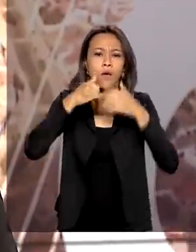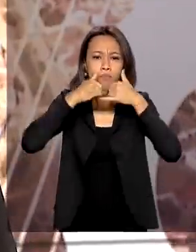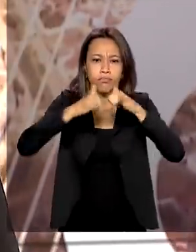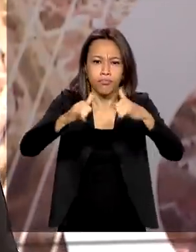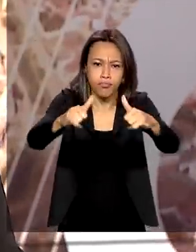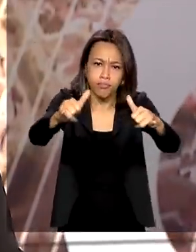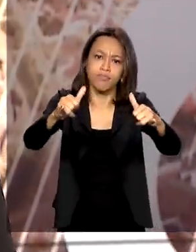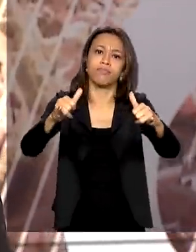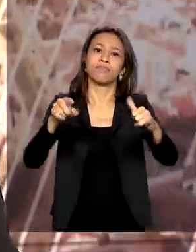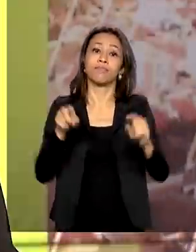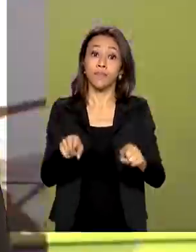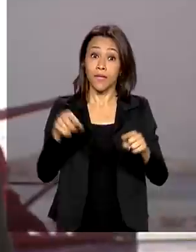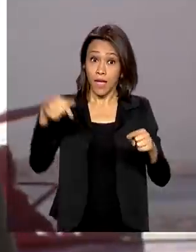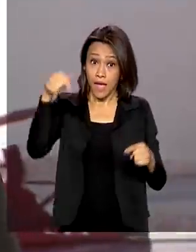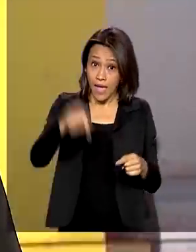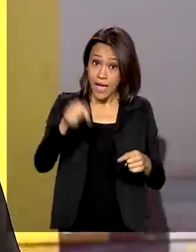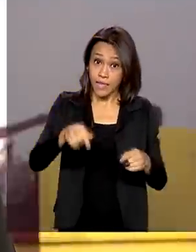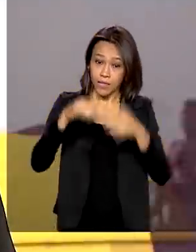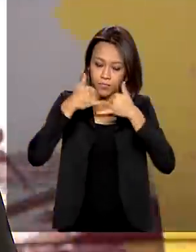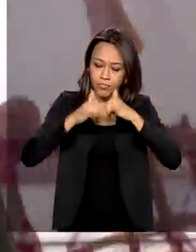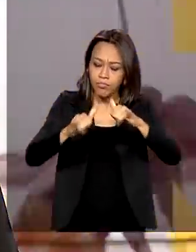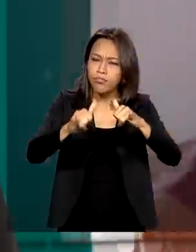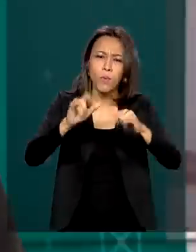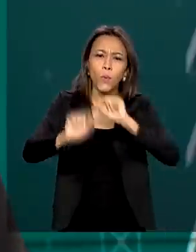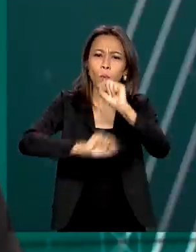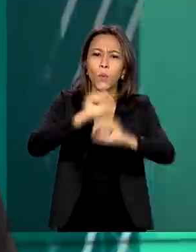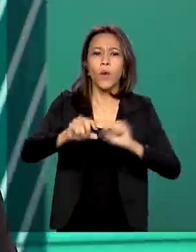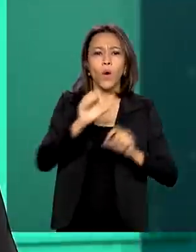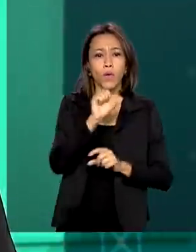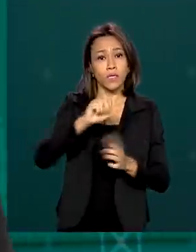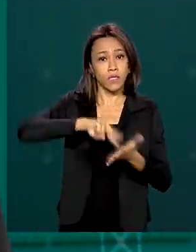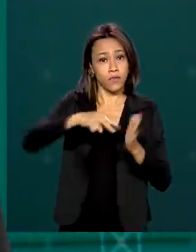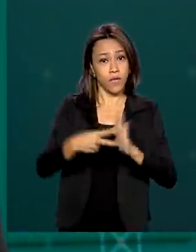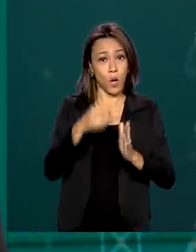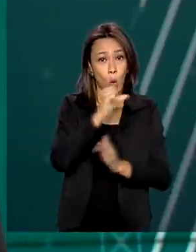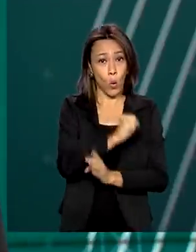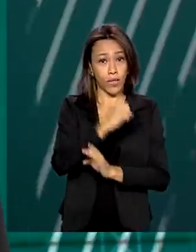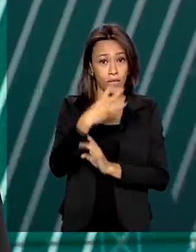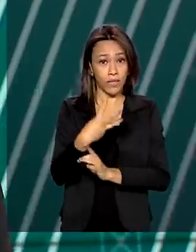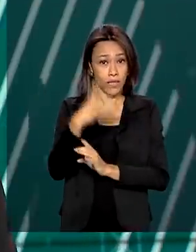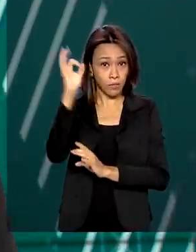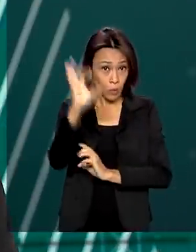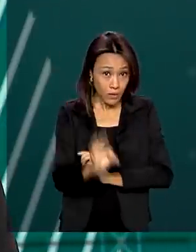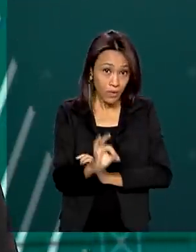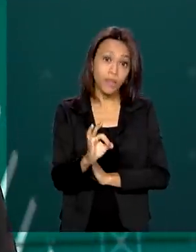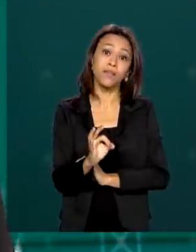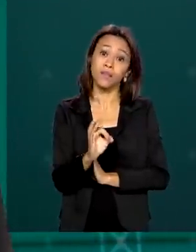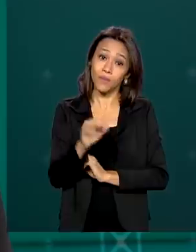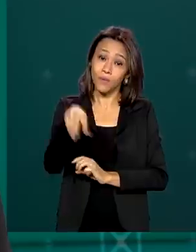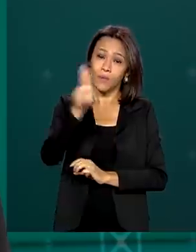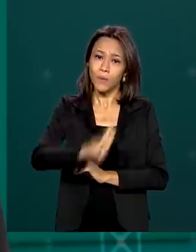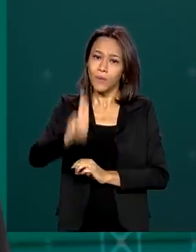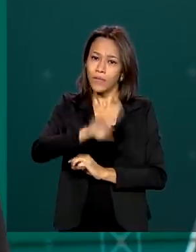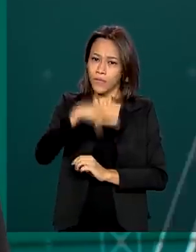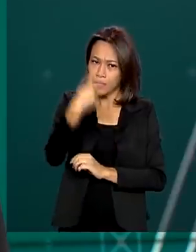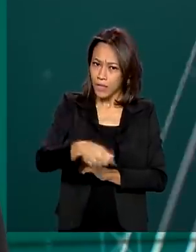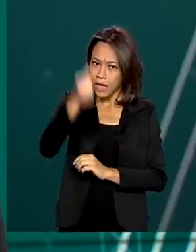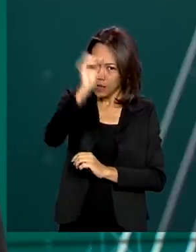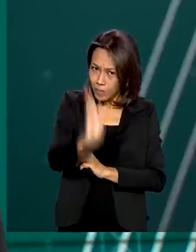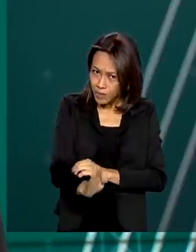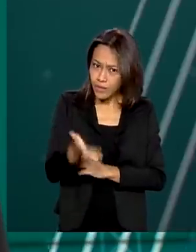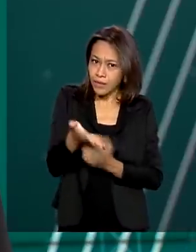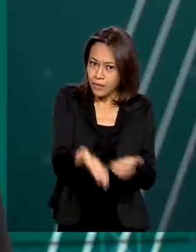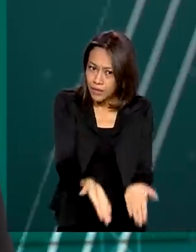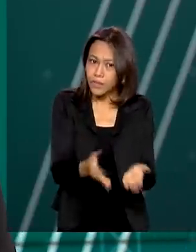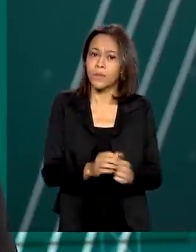renovável. Atualmente, essas fontes representam cerca de 83% da capacidade instalada de geração de energia elétrica